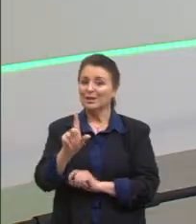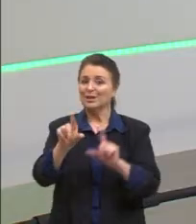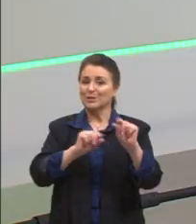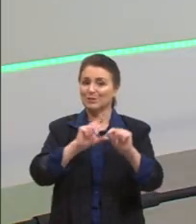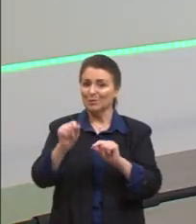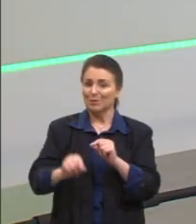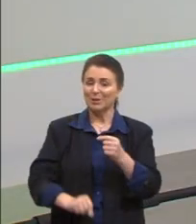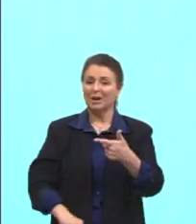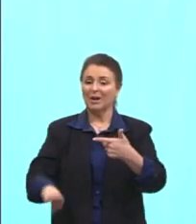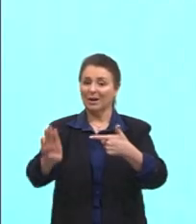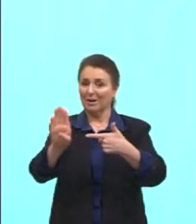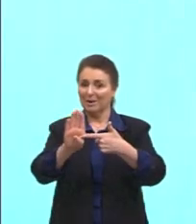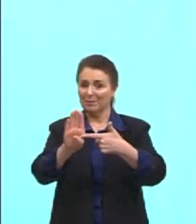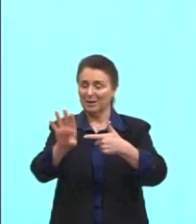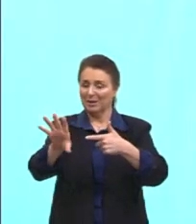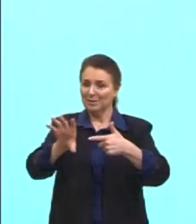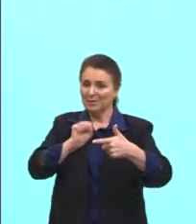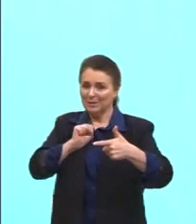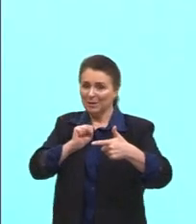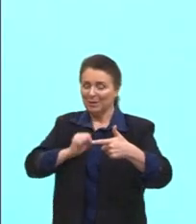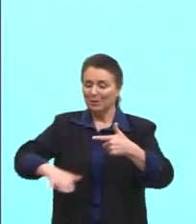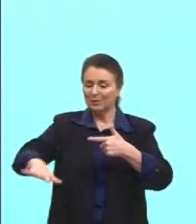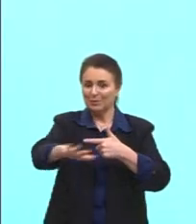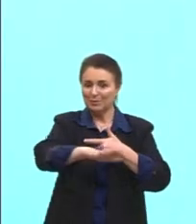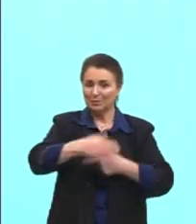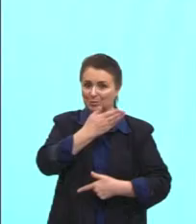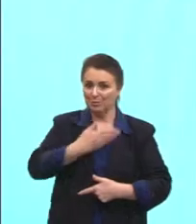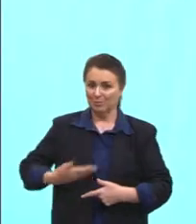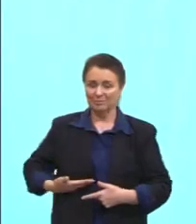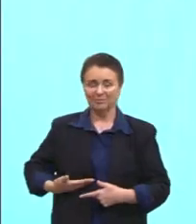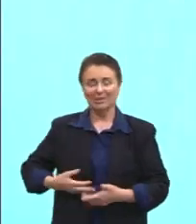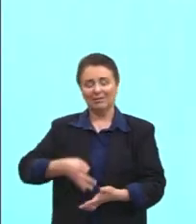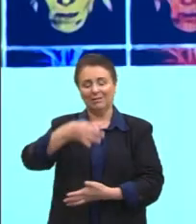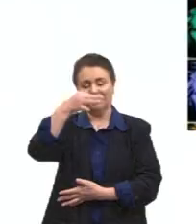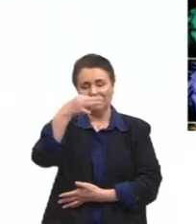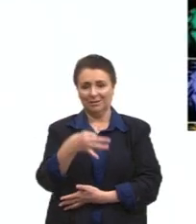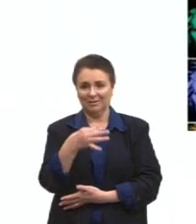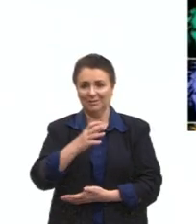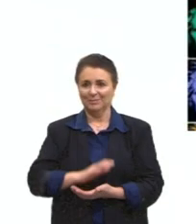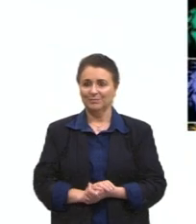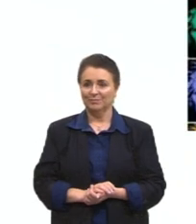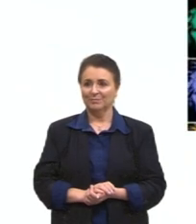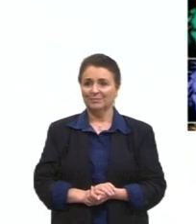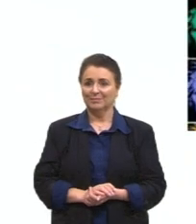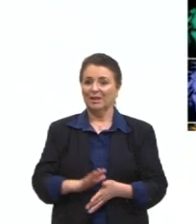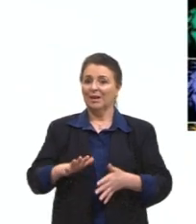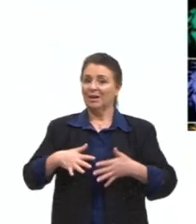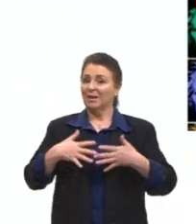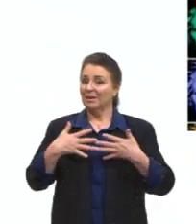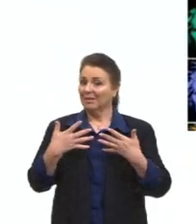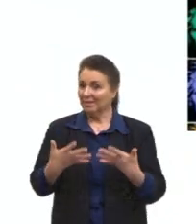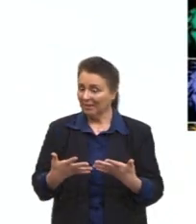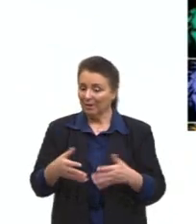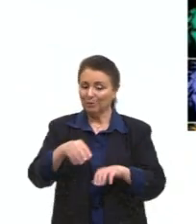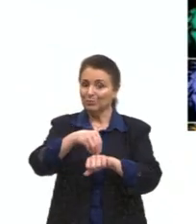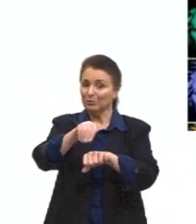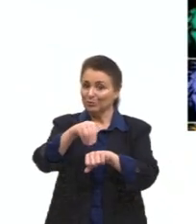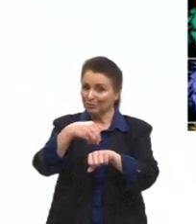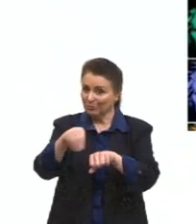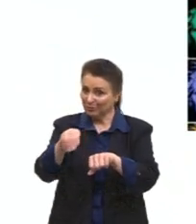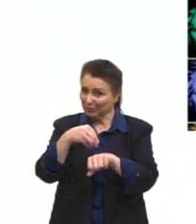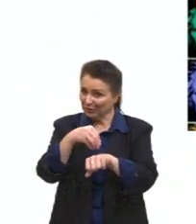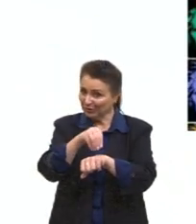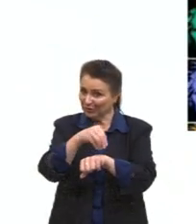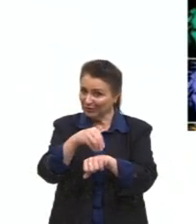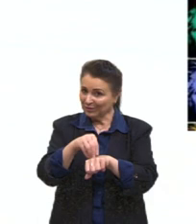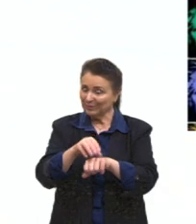B, apropriação dos espaços públicos e não tem erro. Deixando com vocês aqui, te liga na dica